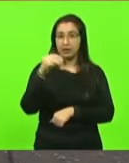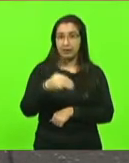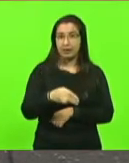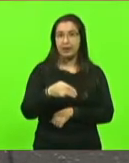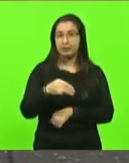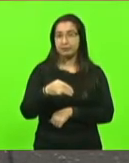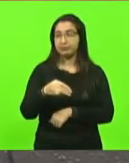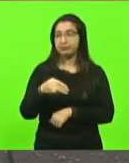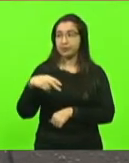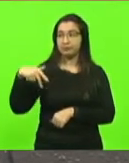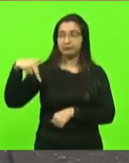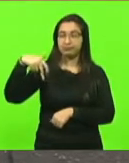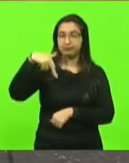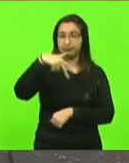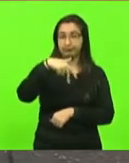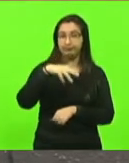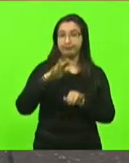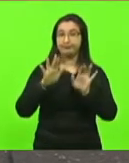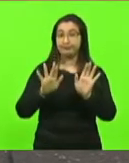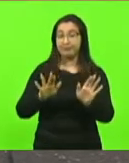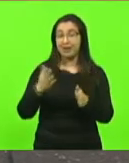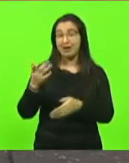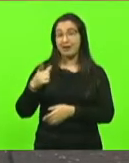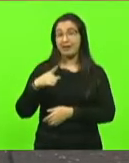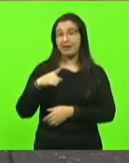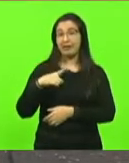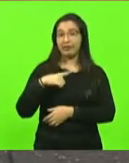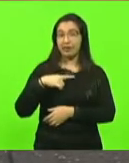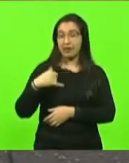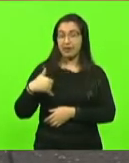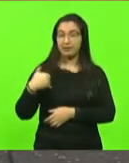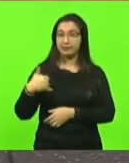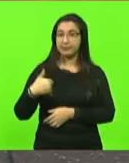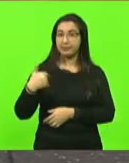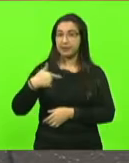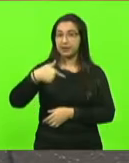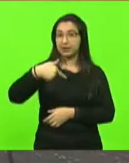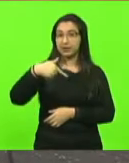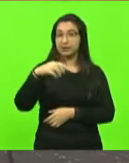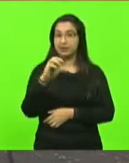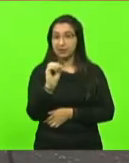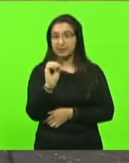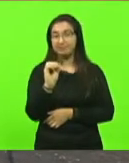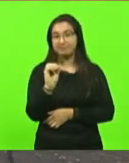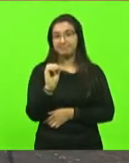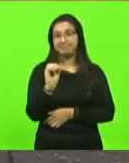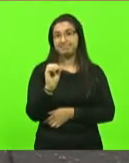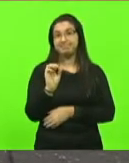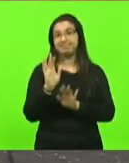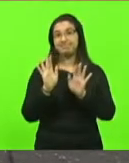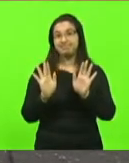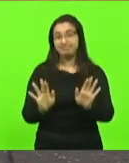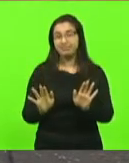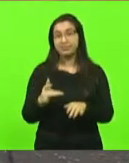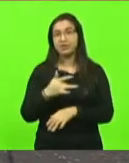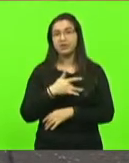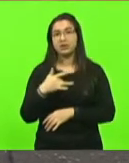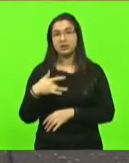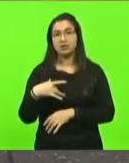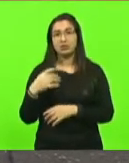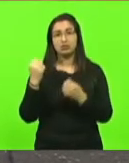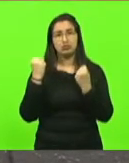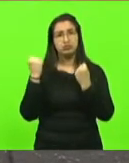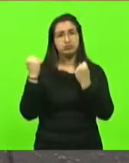apesar dos seus 70 anos, mas tinha uma saúde de ferro.